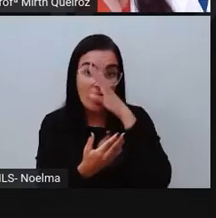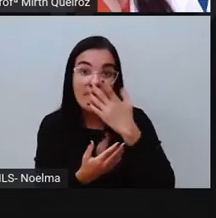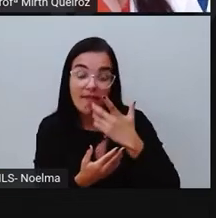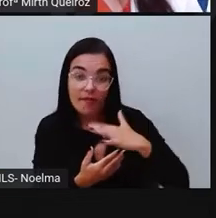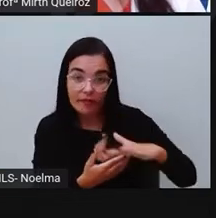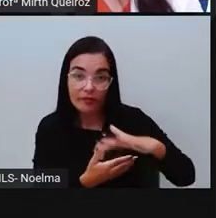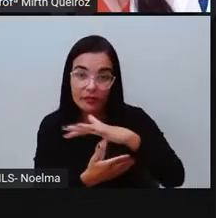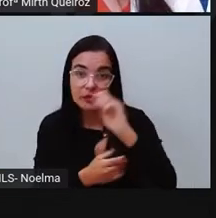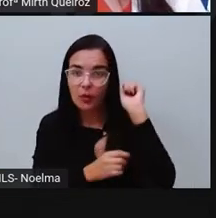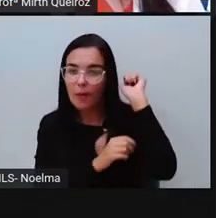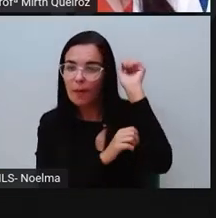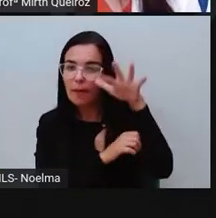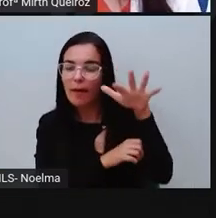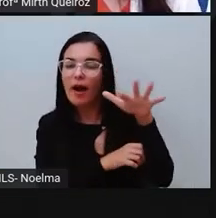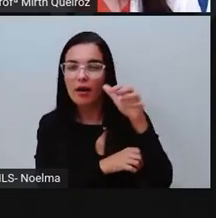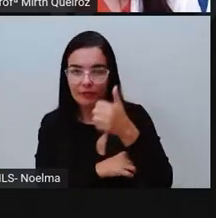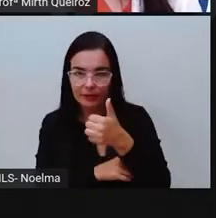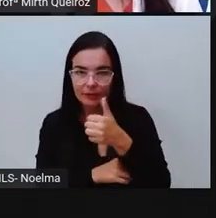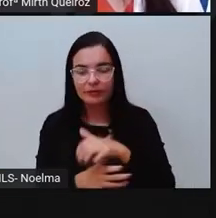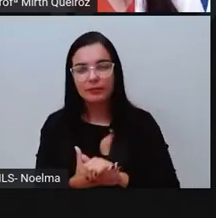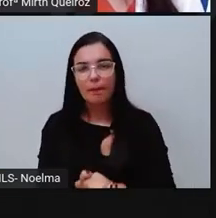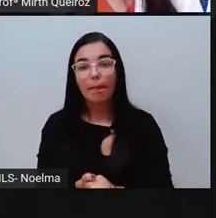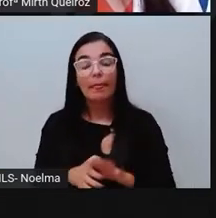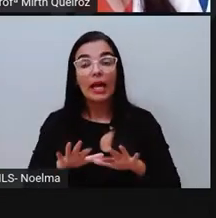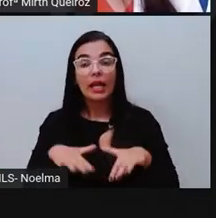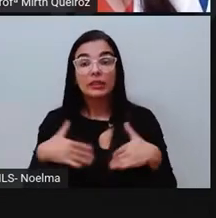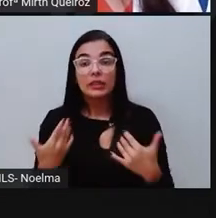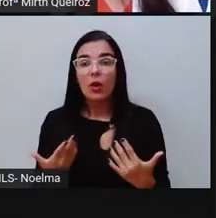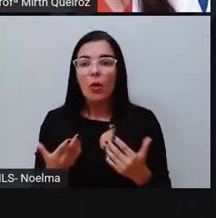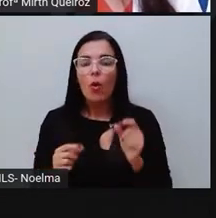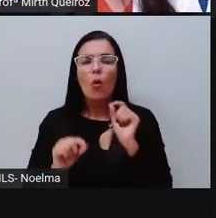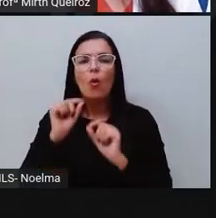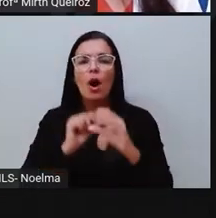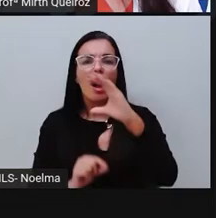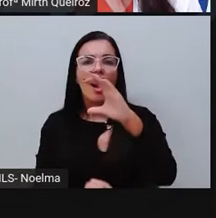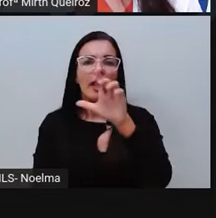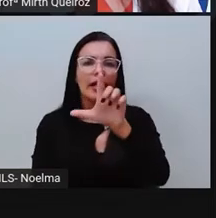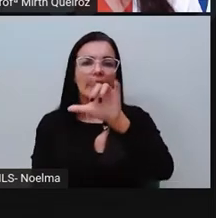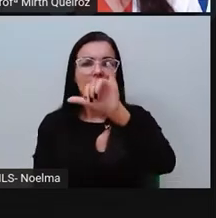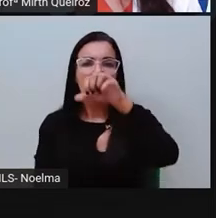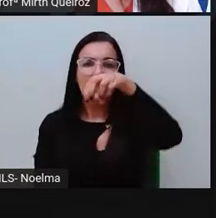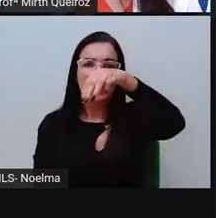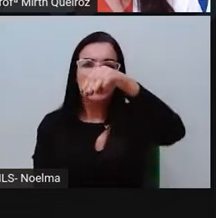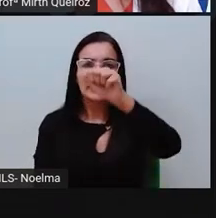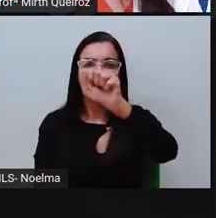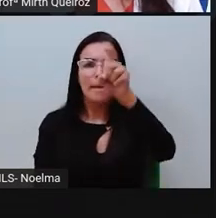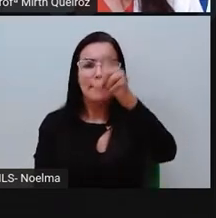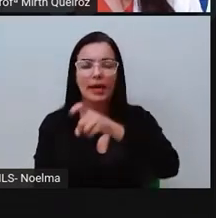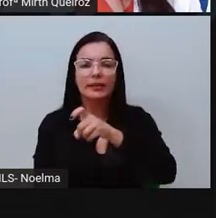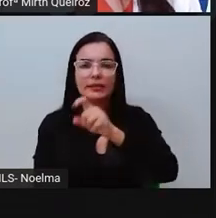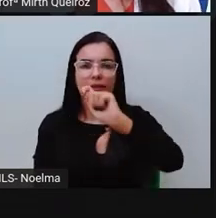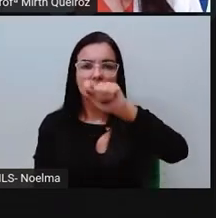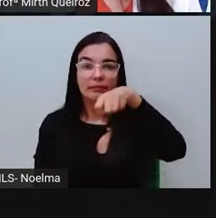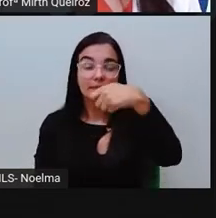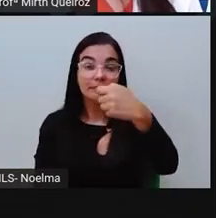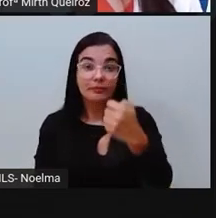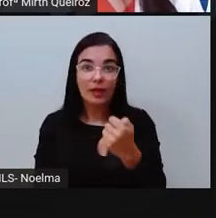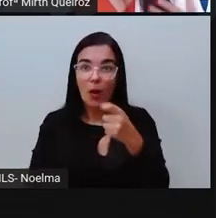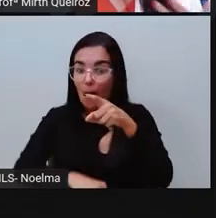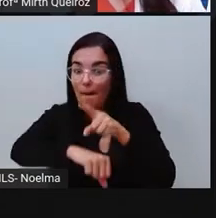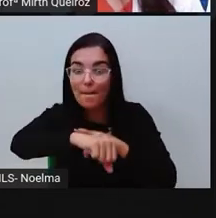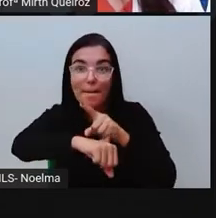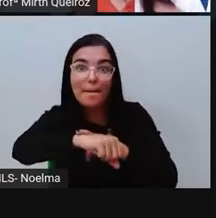certo? Qual o clímax aí do texto? O que seria o clímax do texto? O clímax do texto é aquele momento